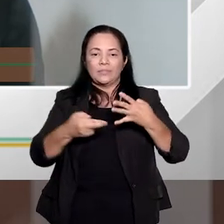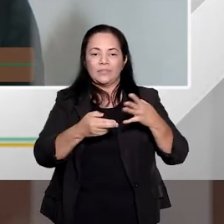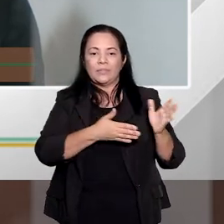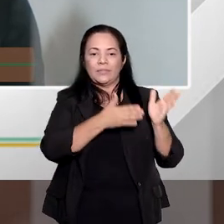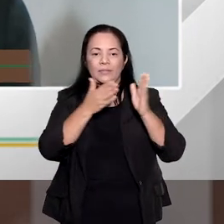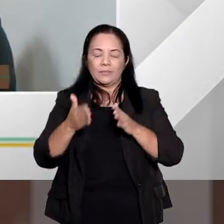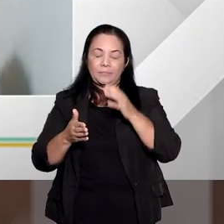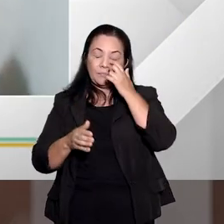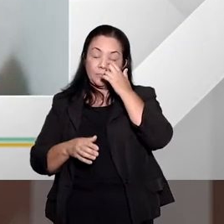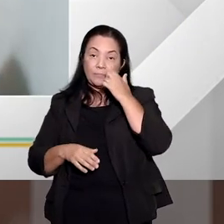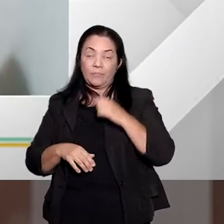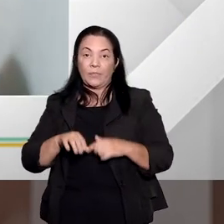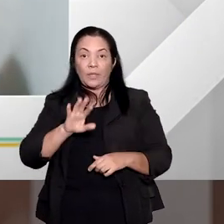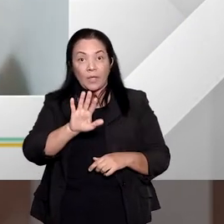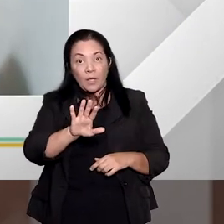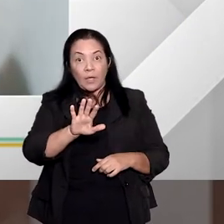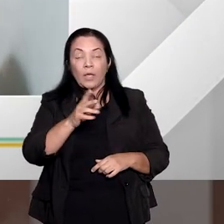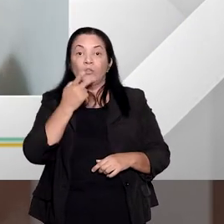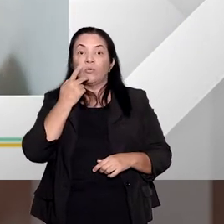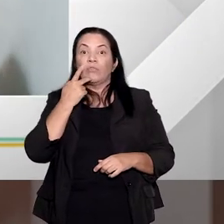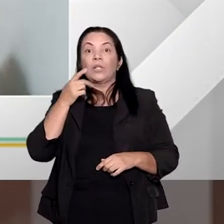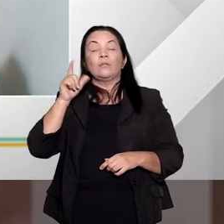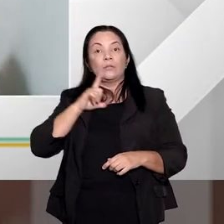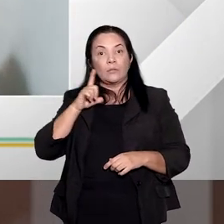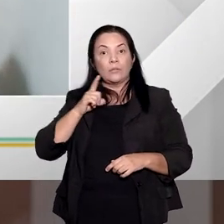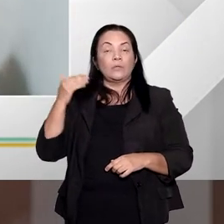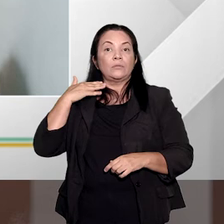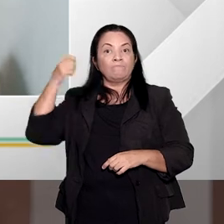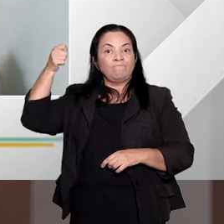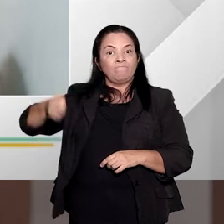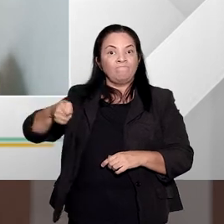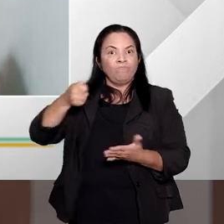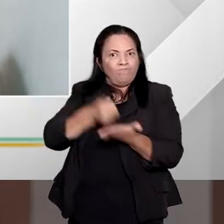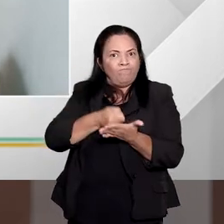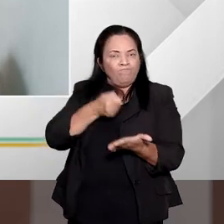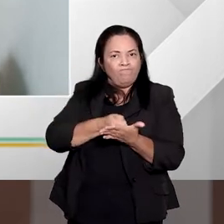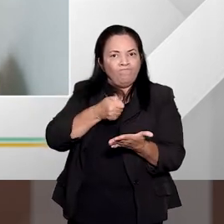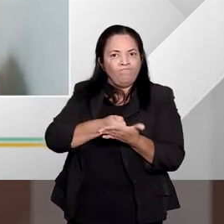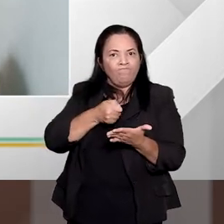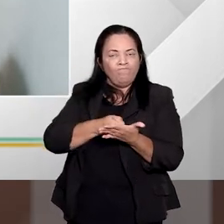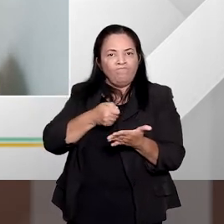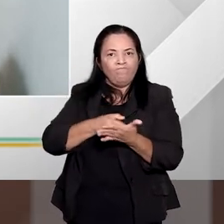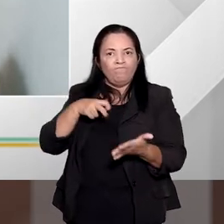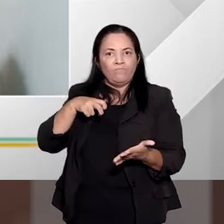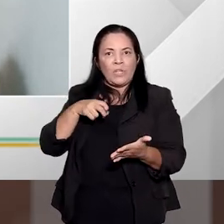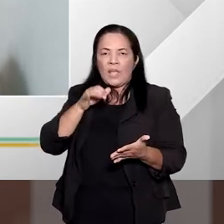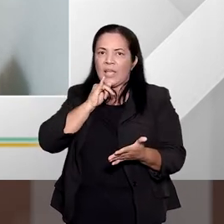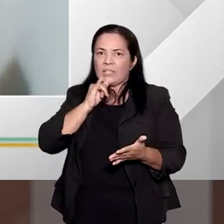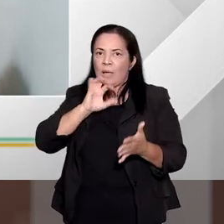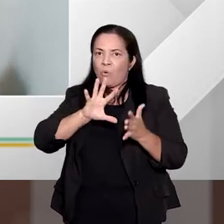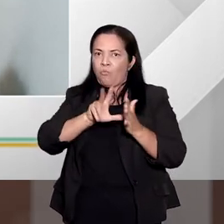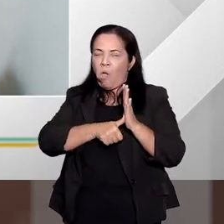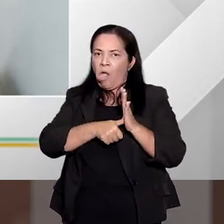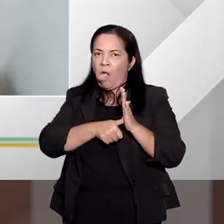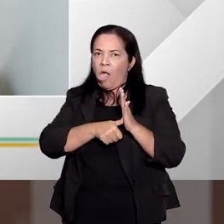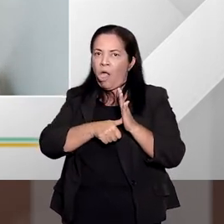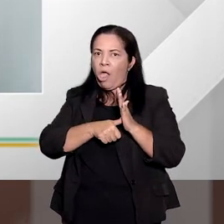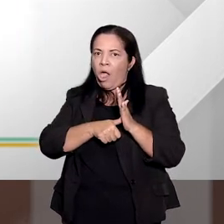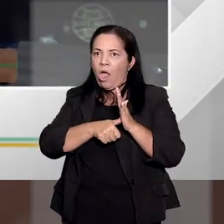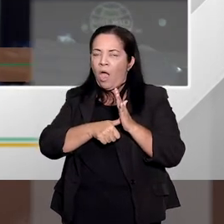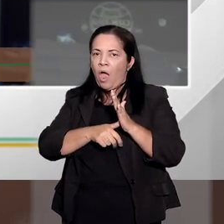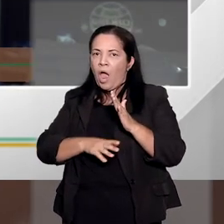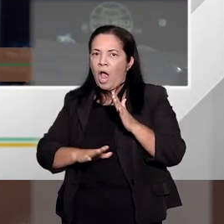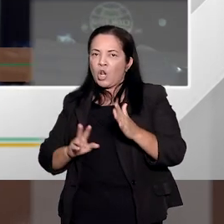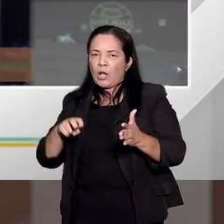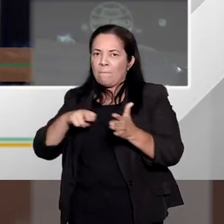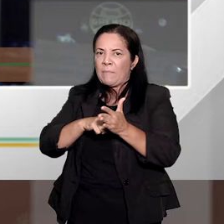terem uma noção do que eu estou falando, tem juízes mais rigorosos que podem levar a pena à base, por exemplo, num crime de furto, que a pena é mínima de um ano, a um ano